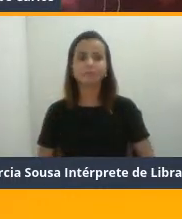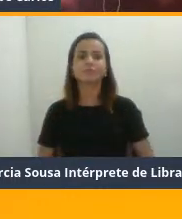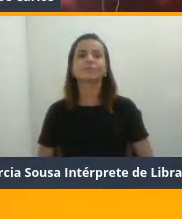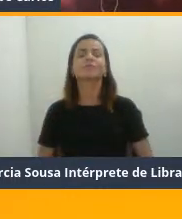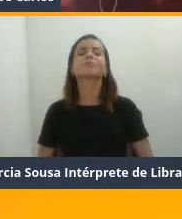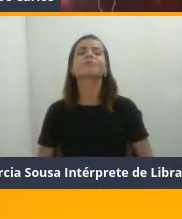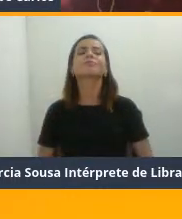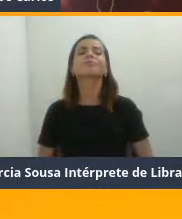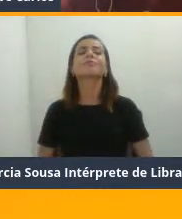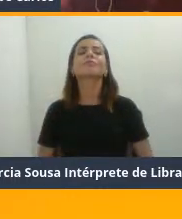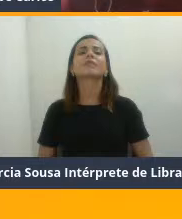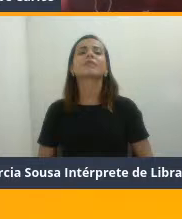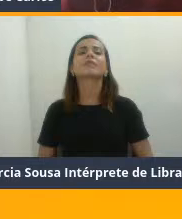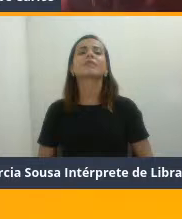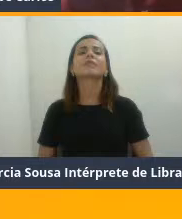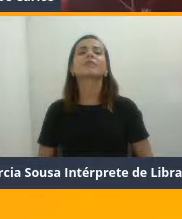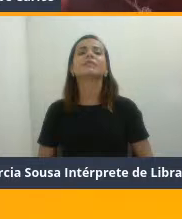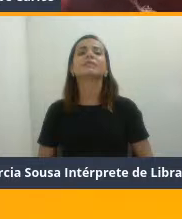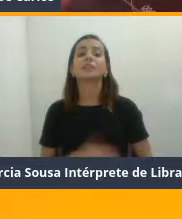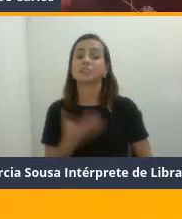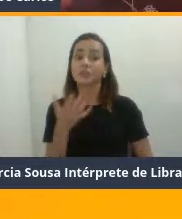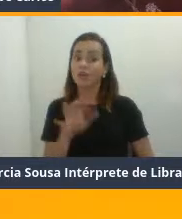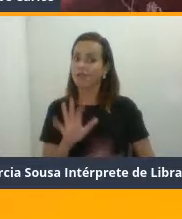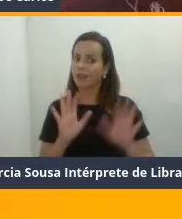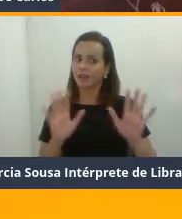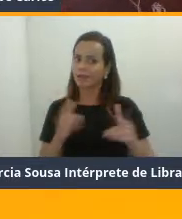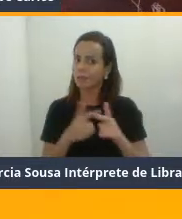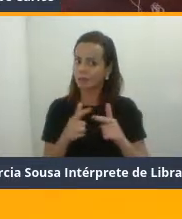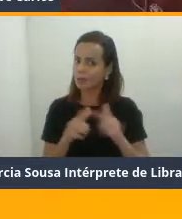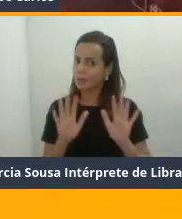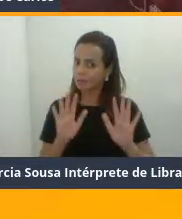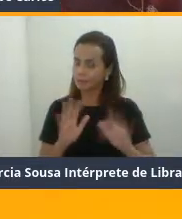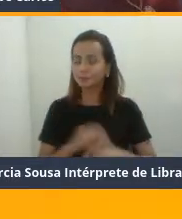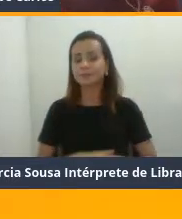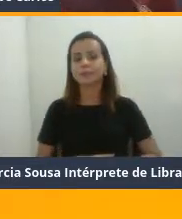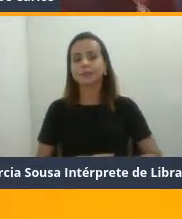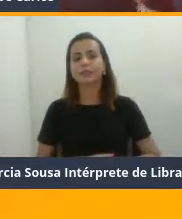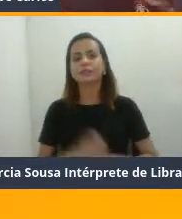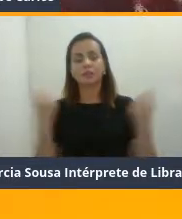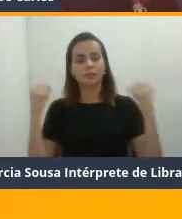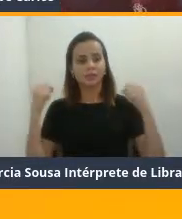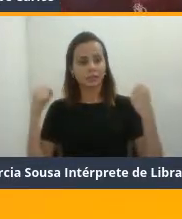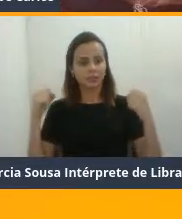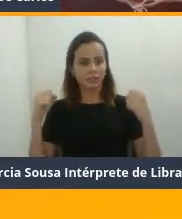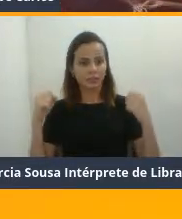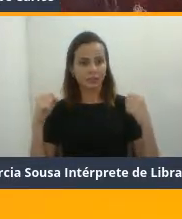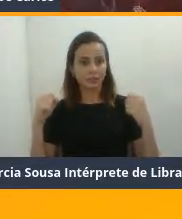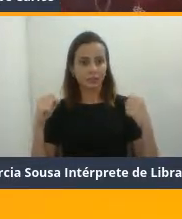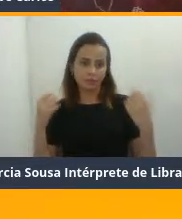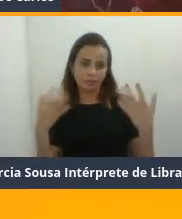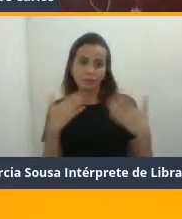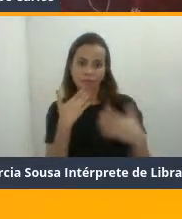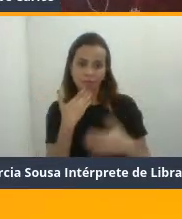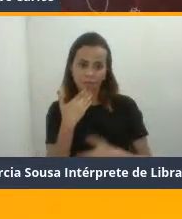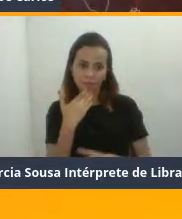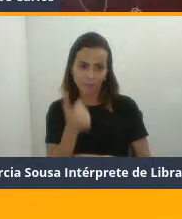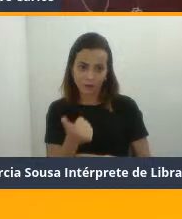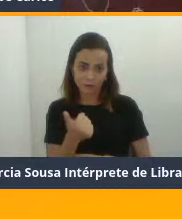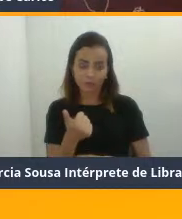odeia, a gente não quer, certo? Então, o exercício físico ideal, falei lá das crianças, certo?